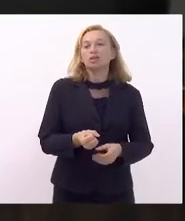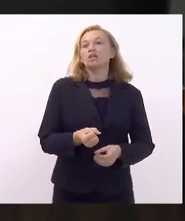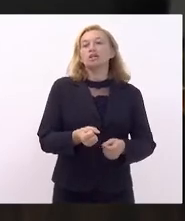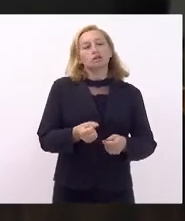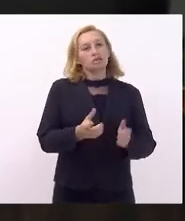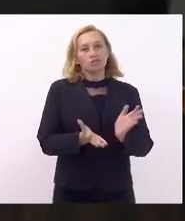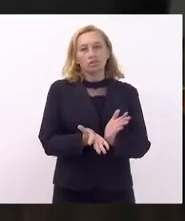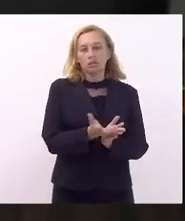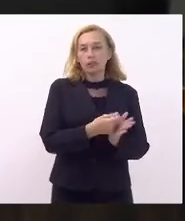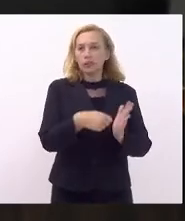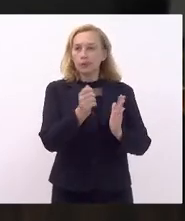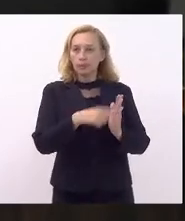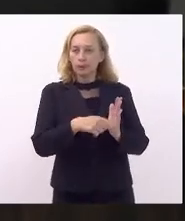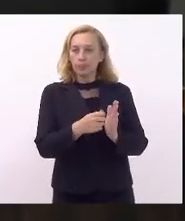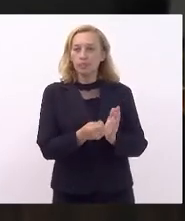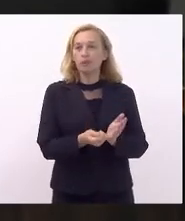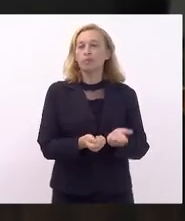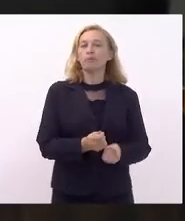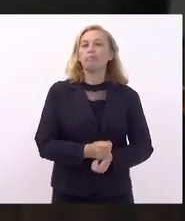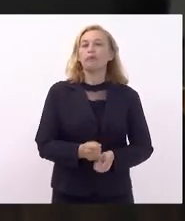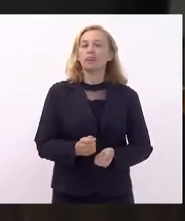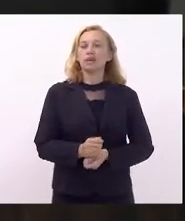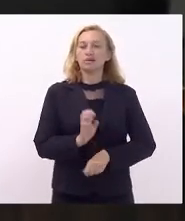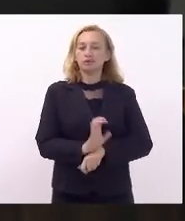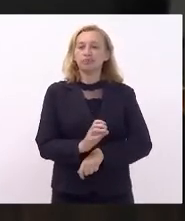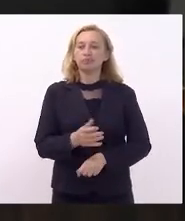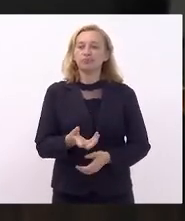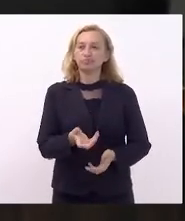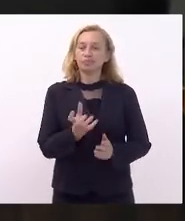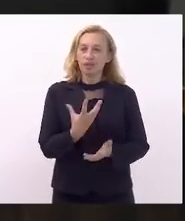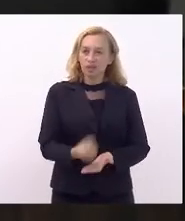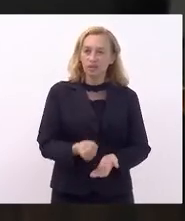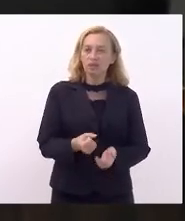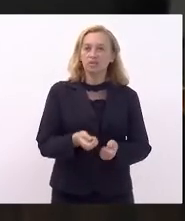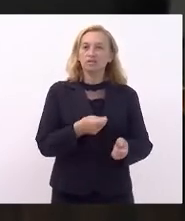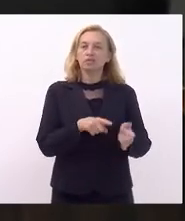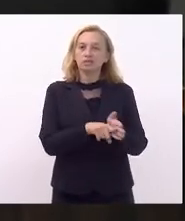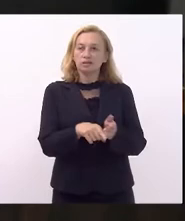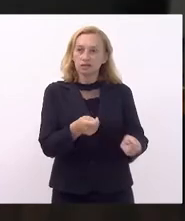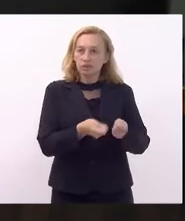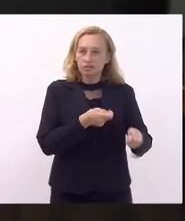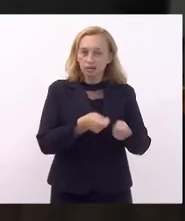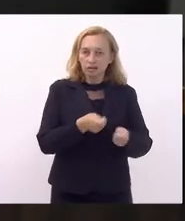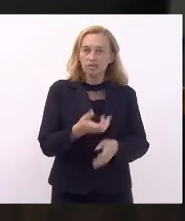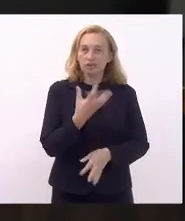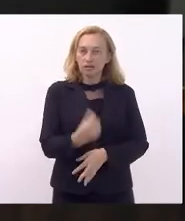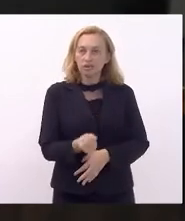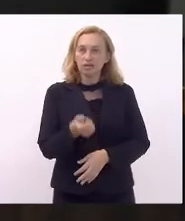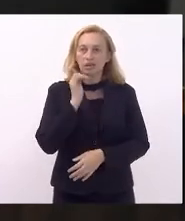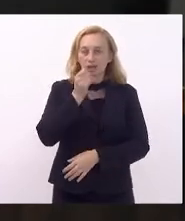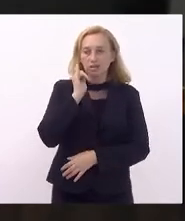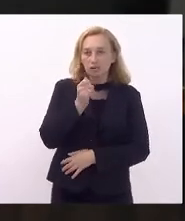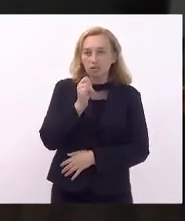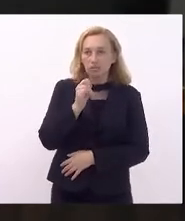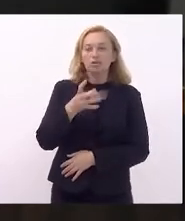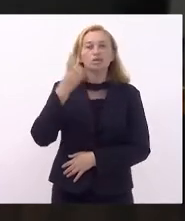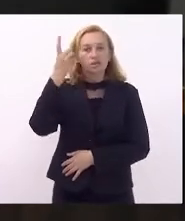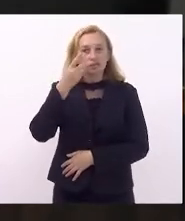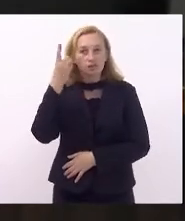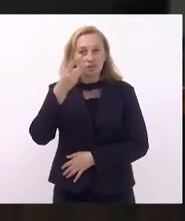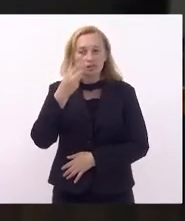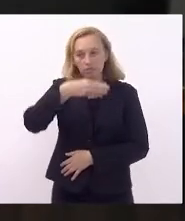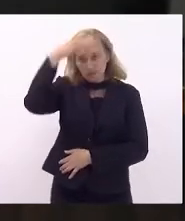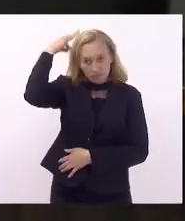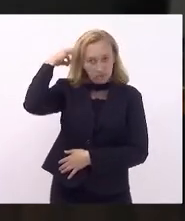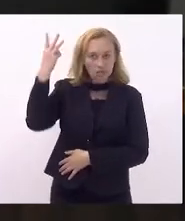controle da arrecadação estadual, fiscalização de distributos estaduais, favorável de orçamento de finanças, fiscalização financeira e controle, favorável relator dos deputados, deputados Márcio